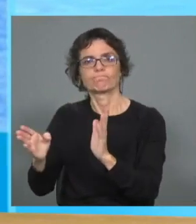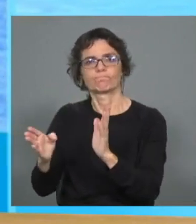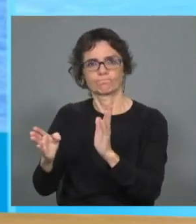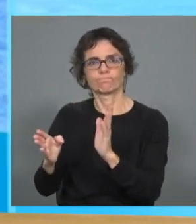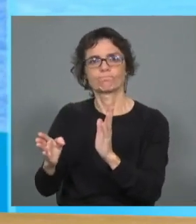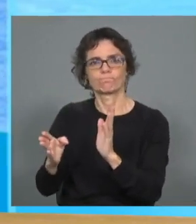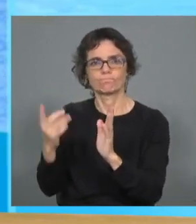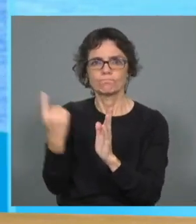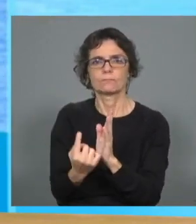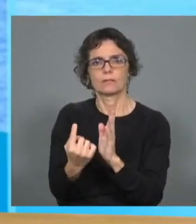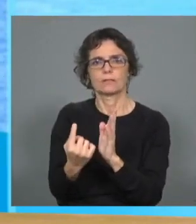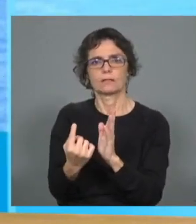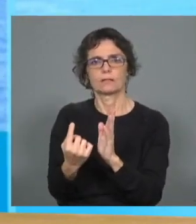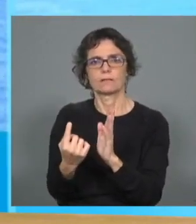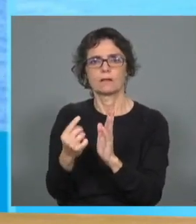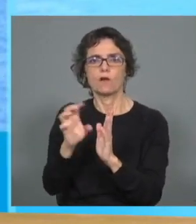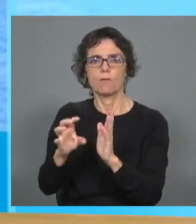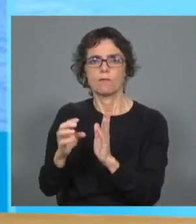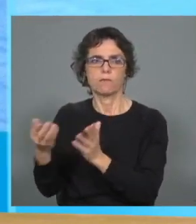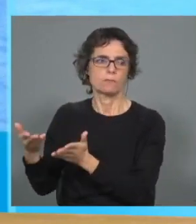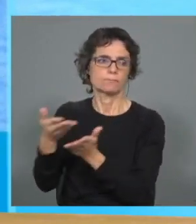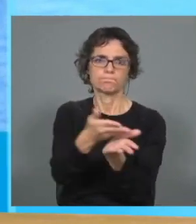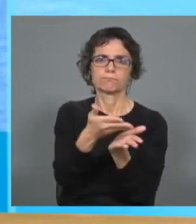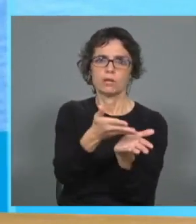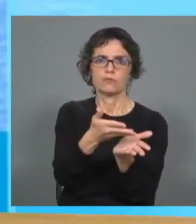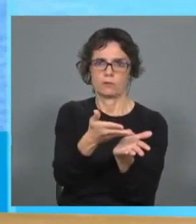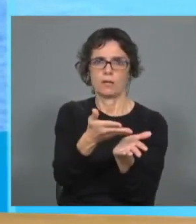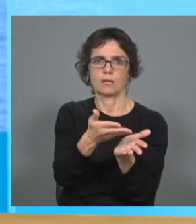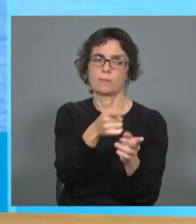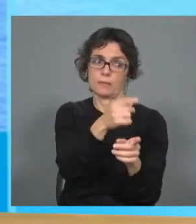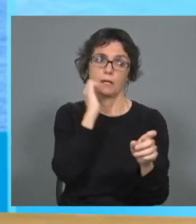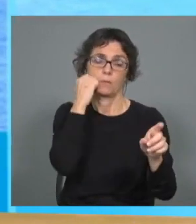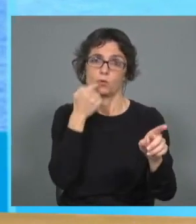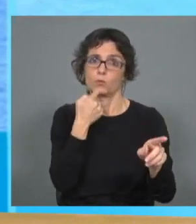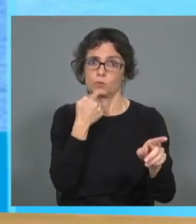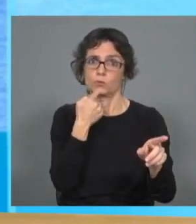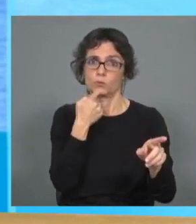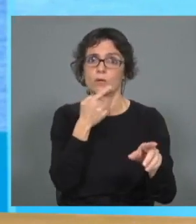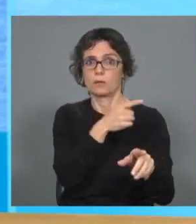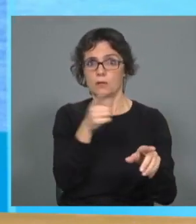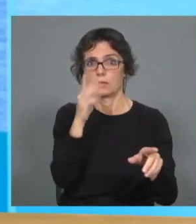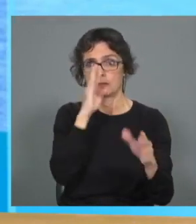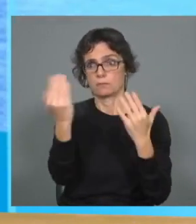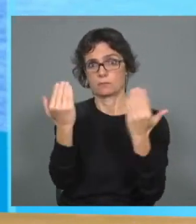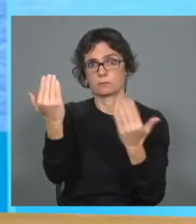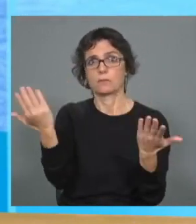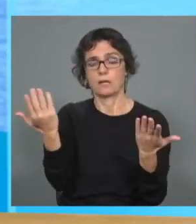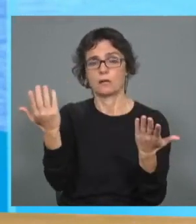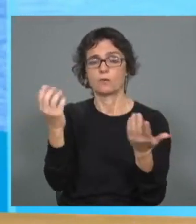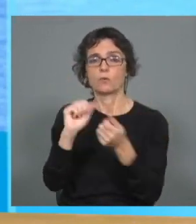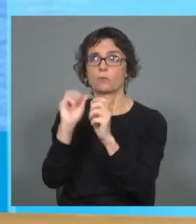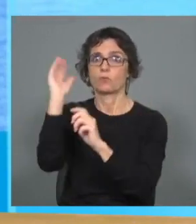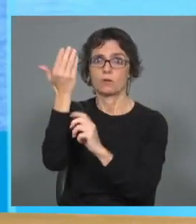que estes países possam ser compensados das perdas e dos danos que as alterações climáticas têm